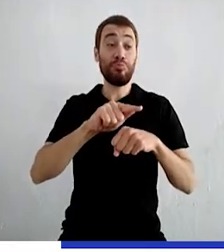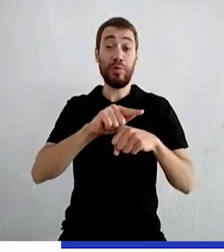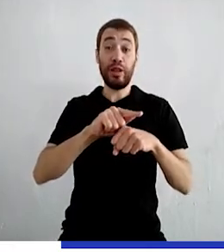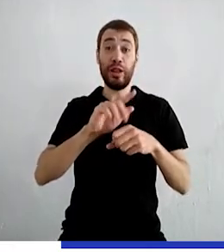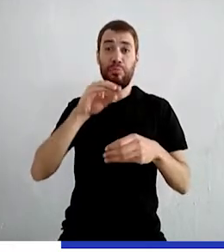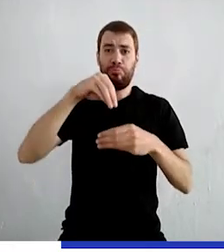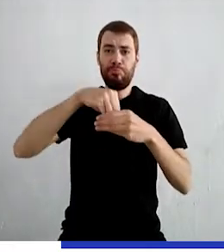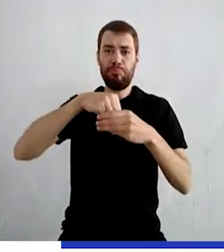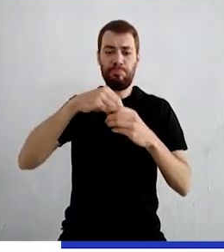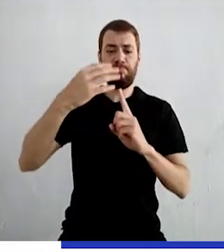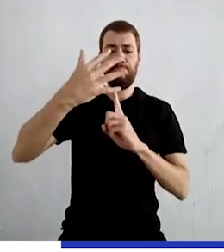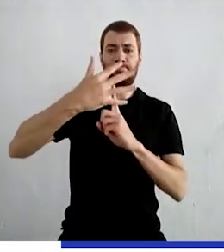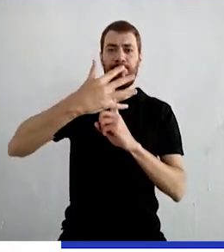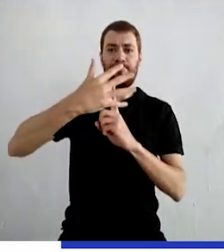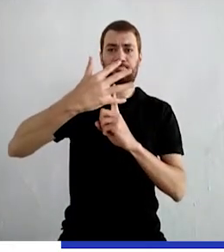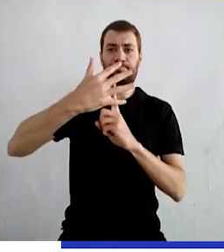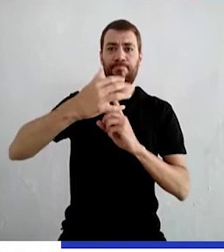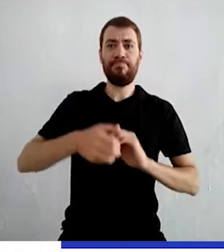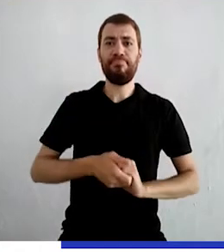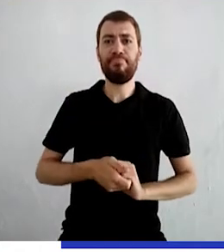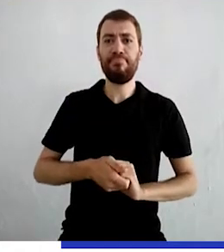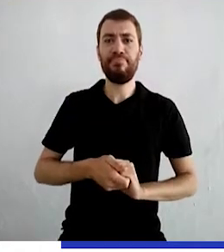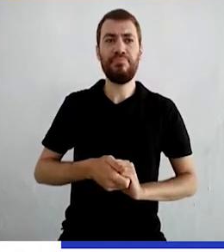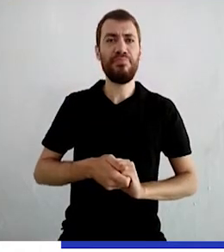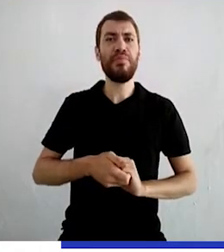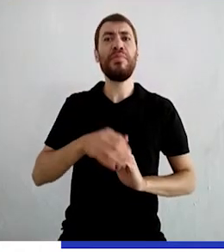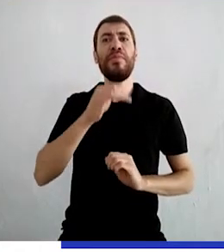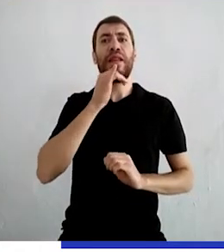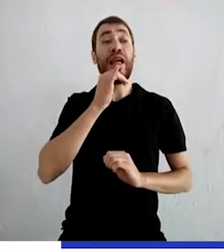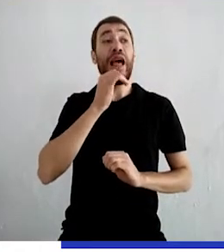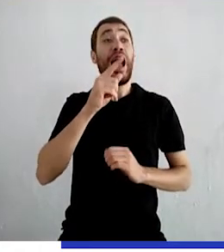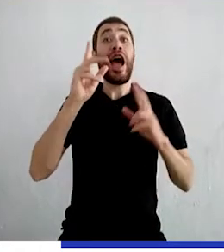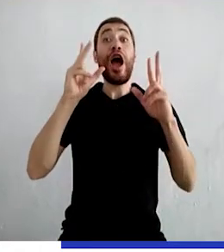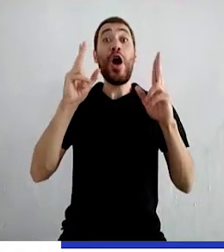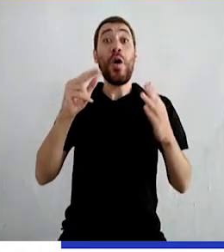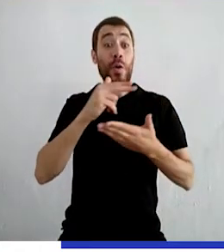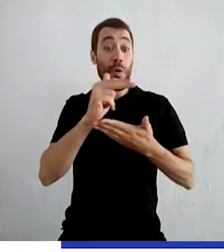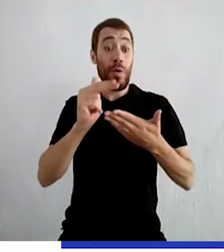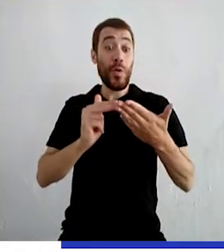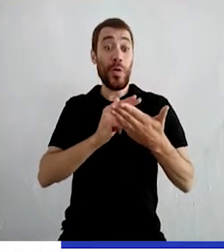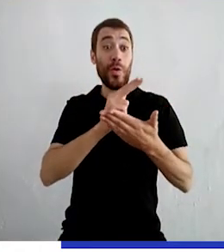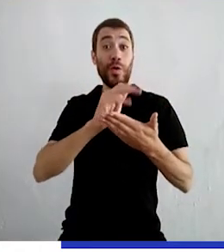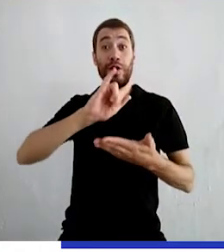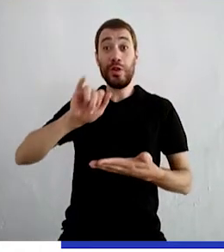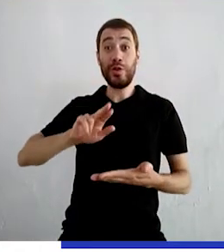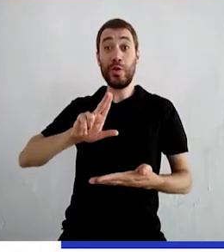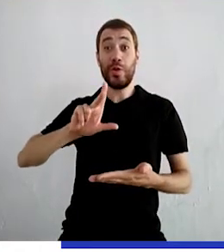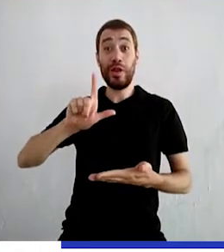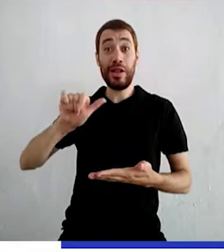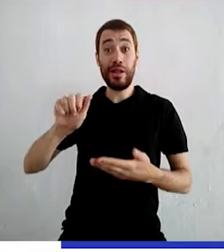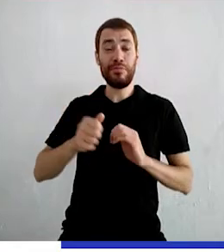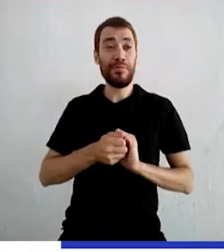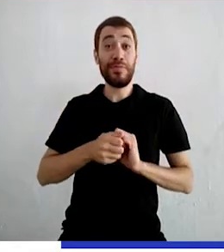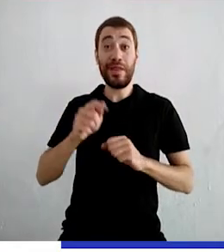de palha Uau Assim como no desenho da Júlia Que acaba de surgir